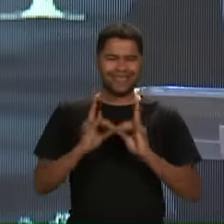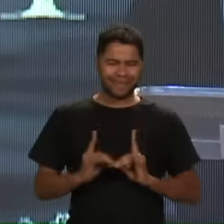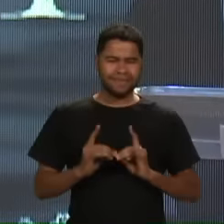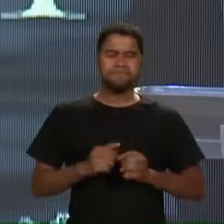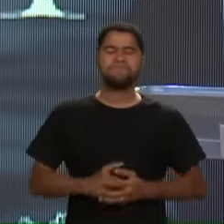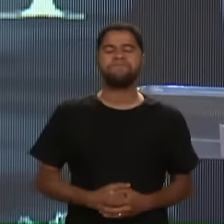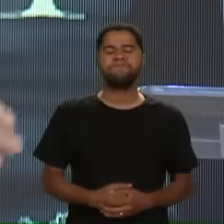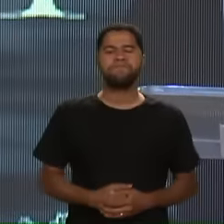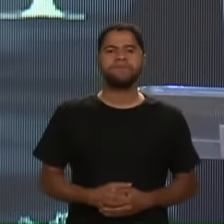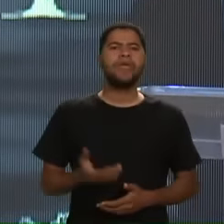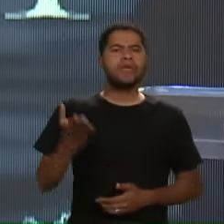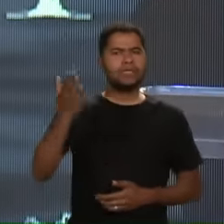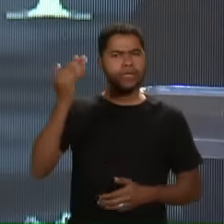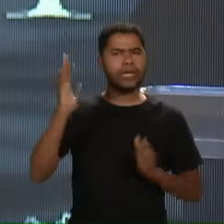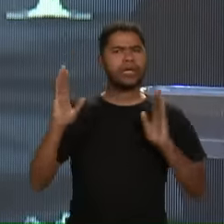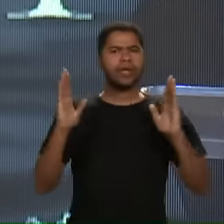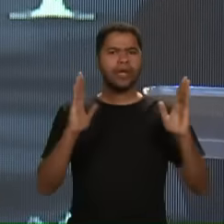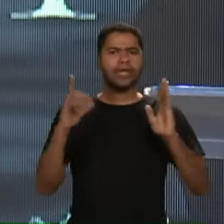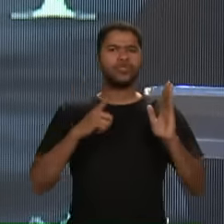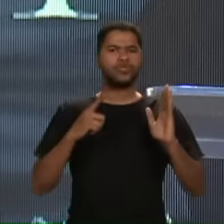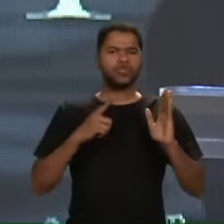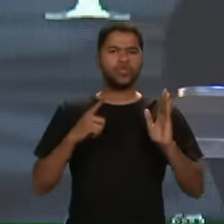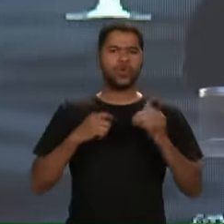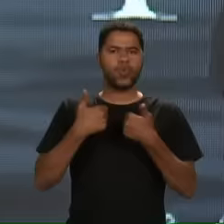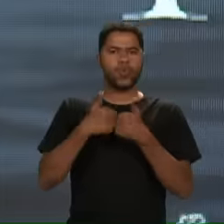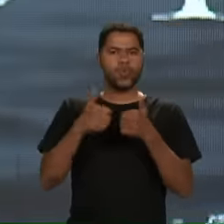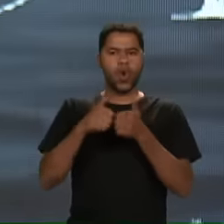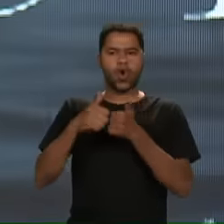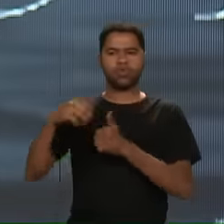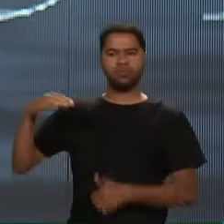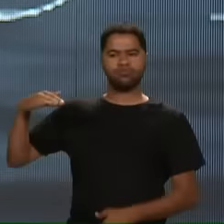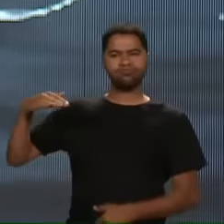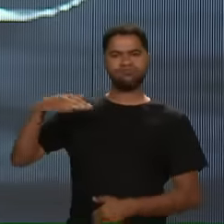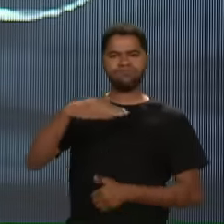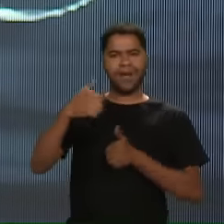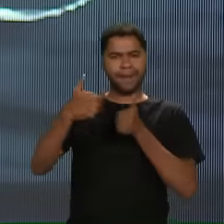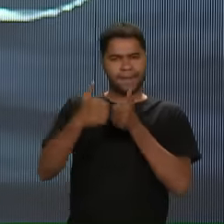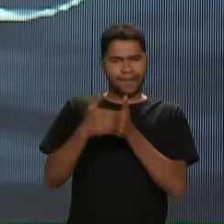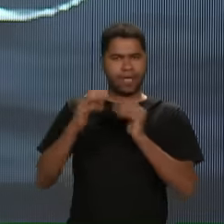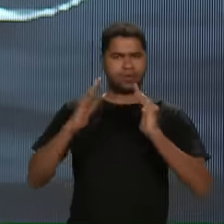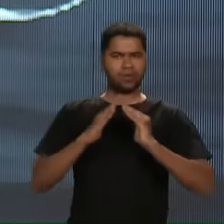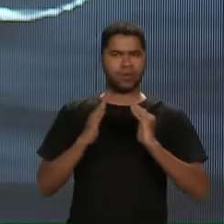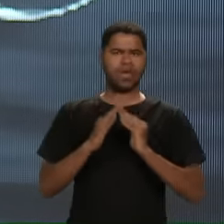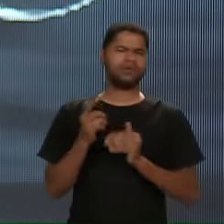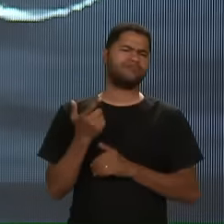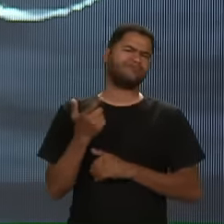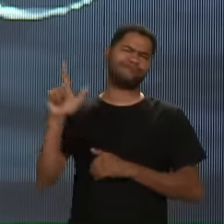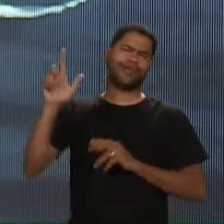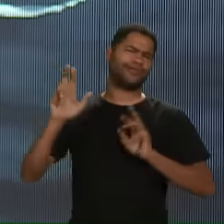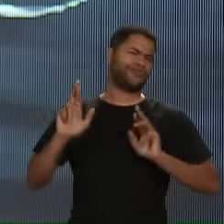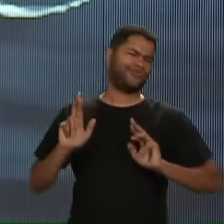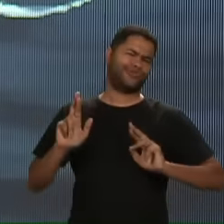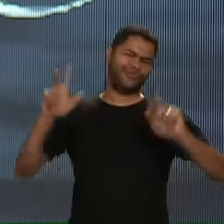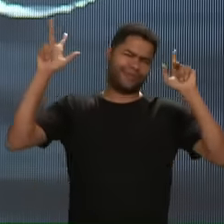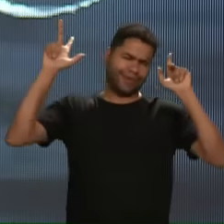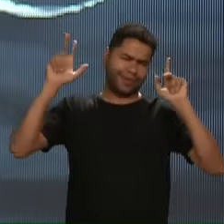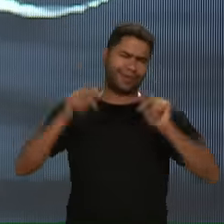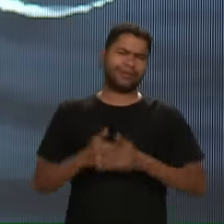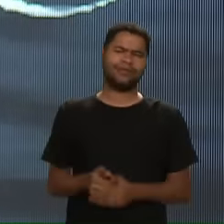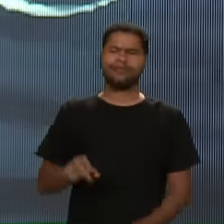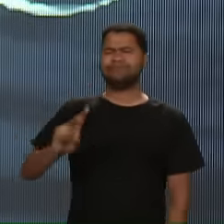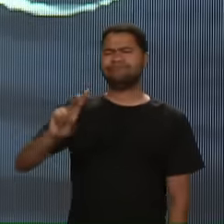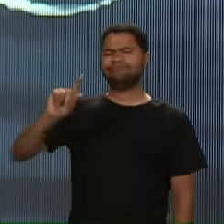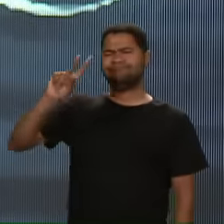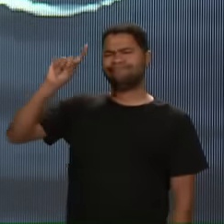Tinha um bonde que passava na porta da minha casa Era outra realidade Isso há